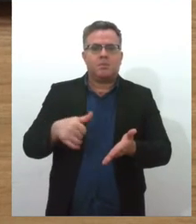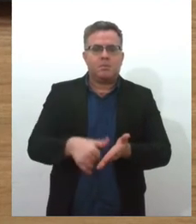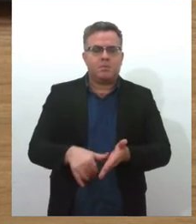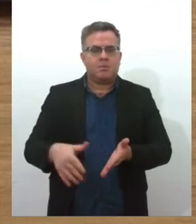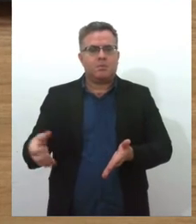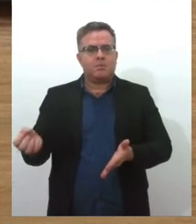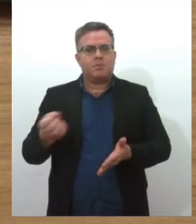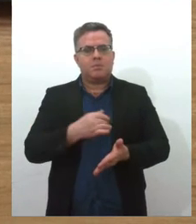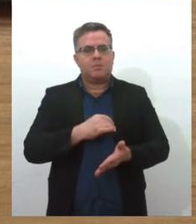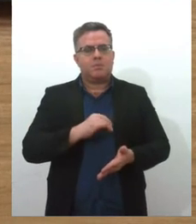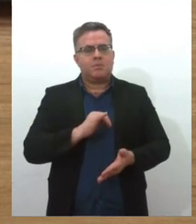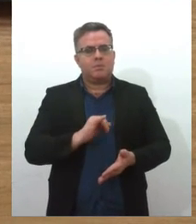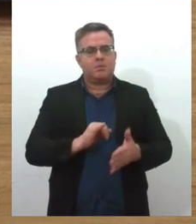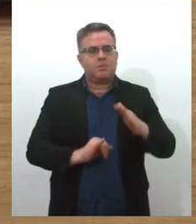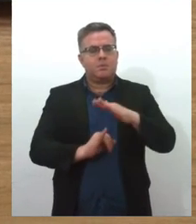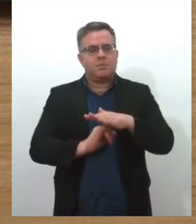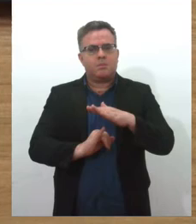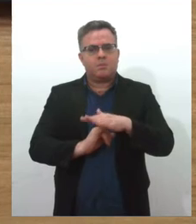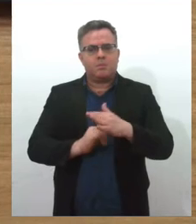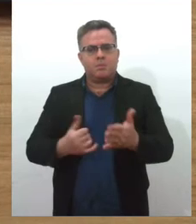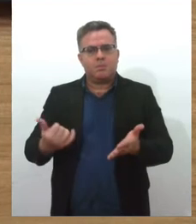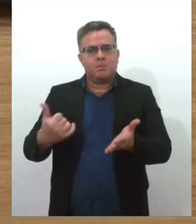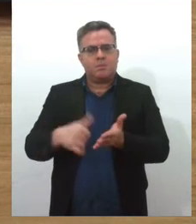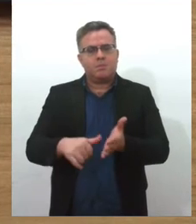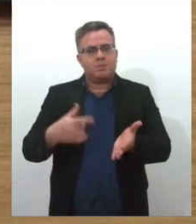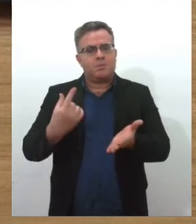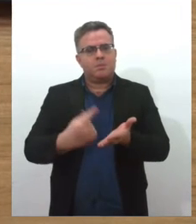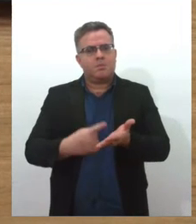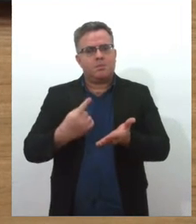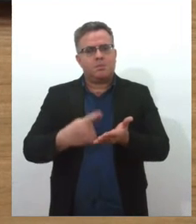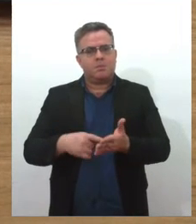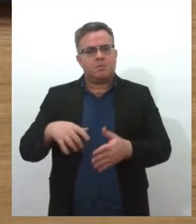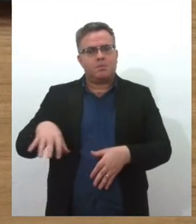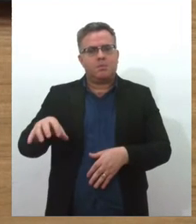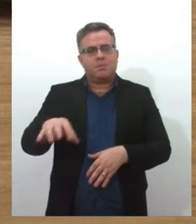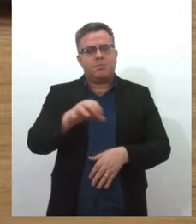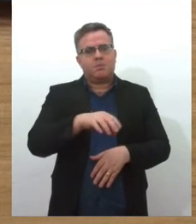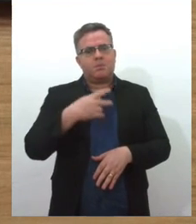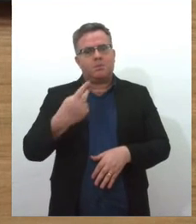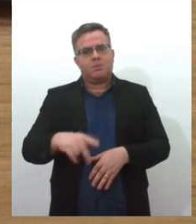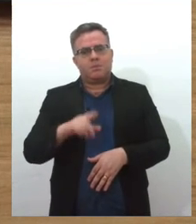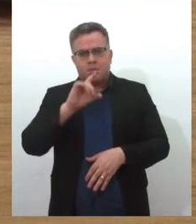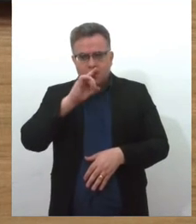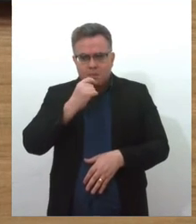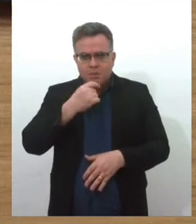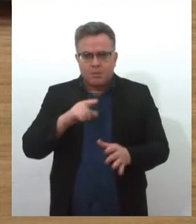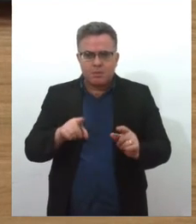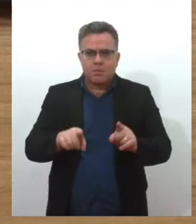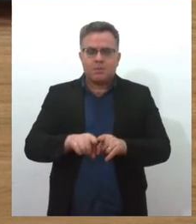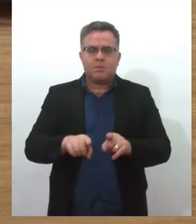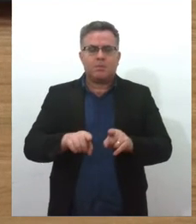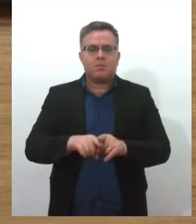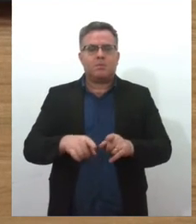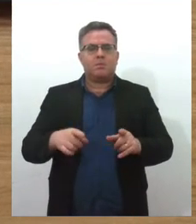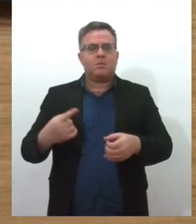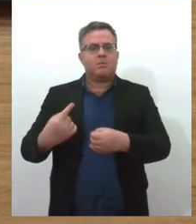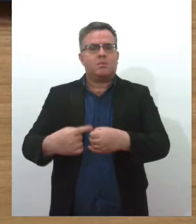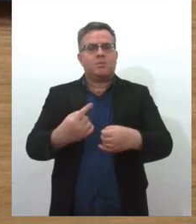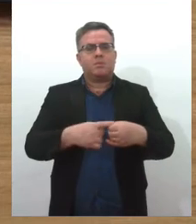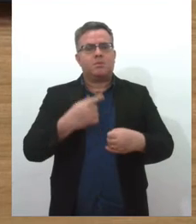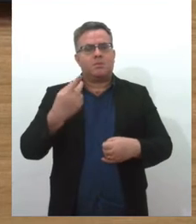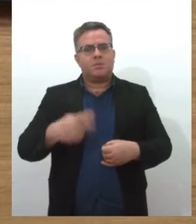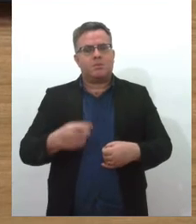Instituto de Identificação tem ampliado o número de postos na Grande Aracaju e também no interior de